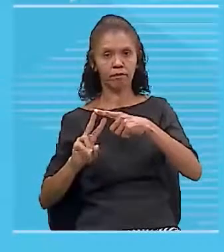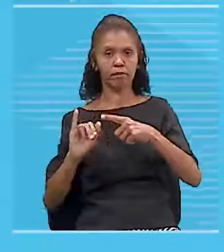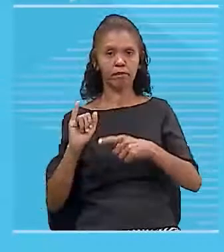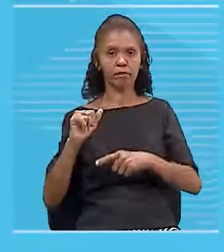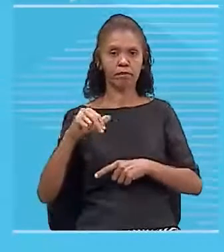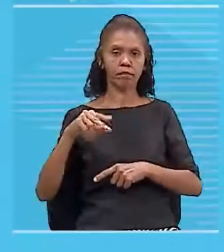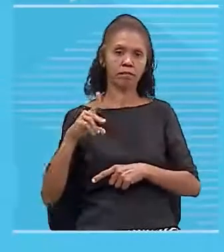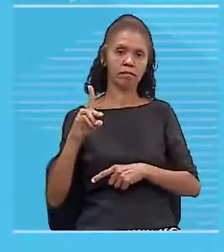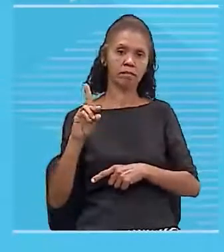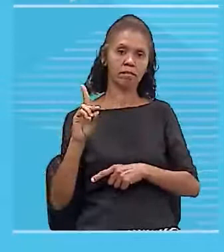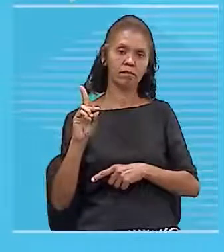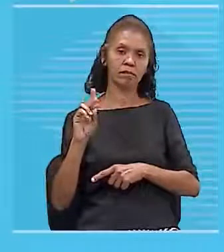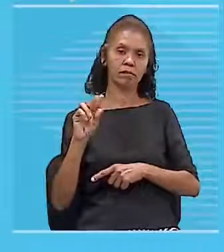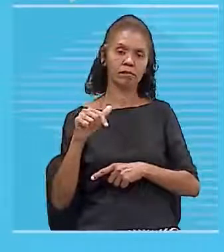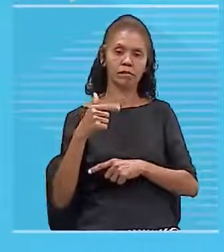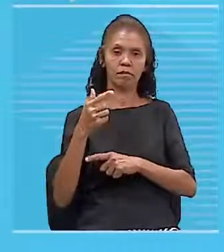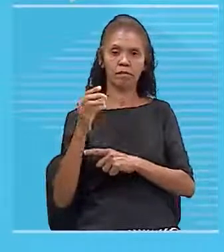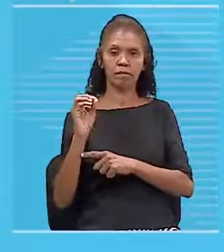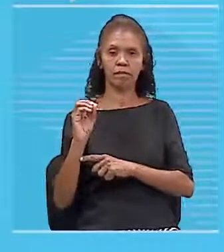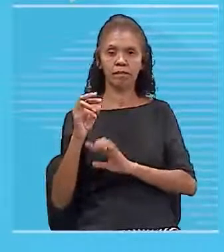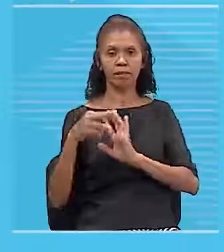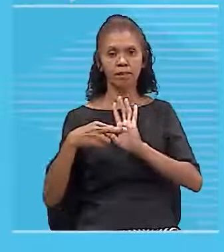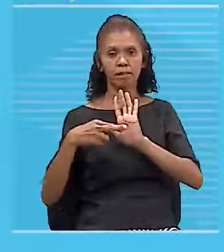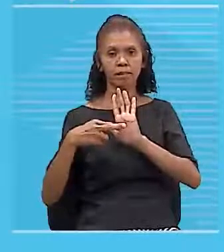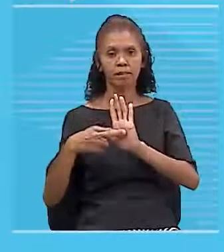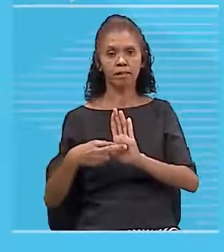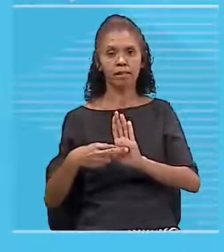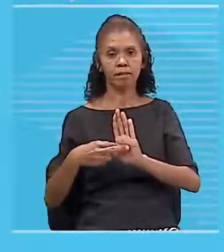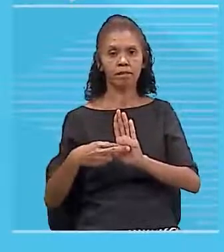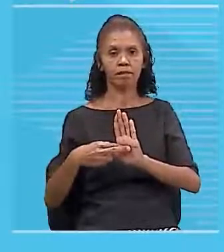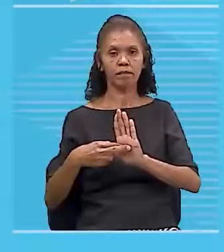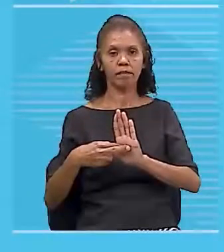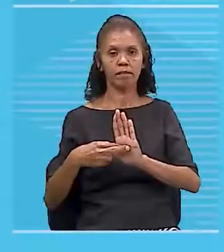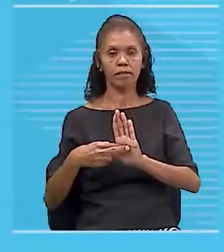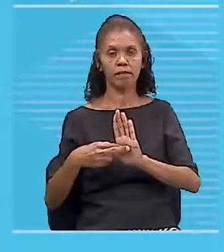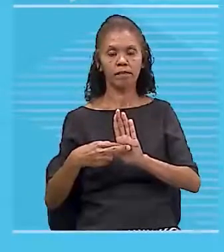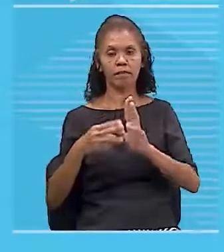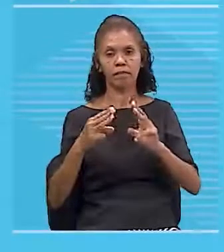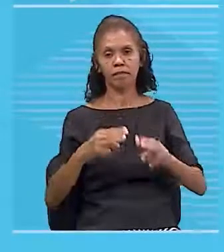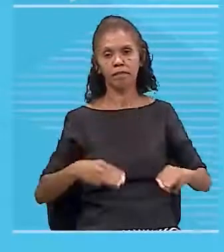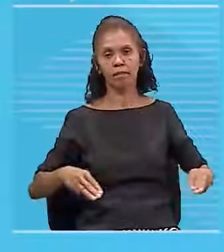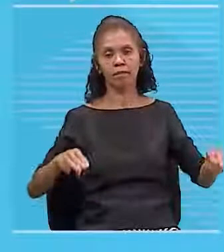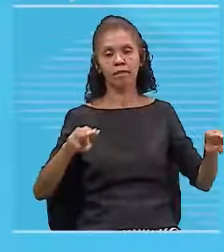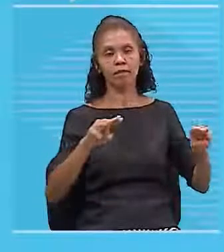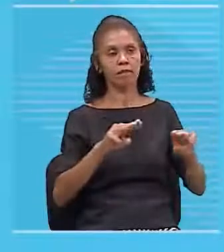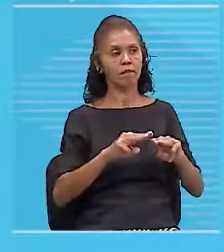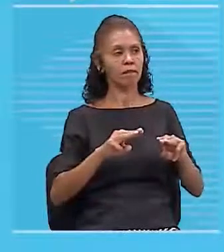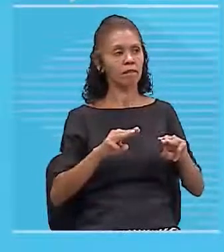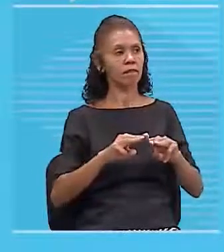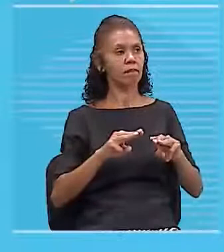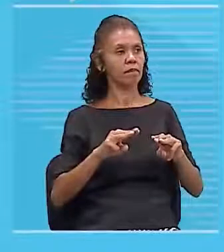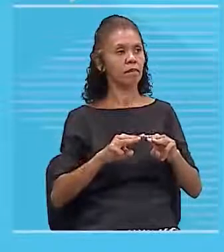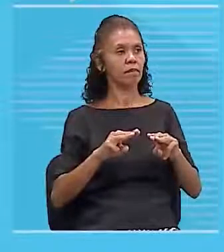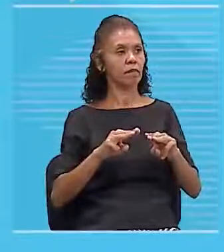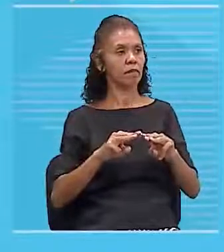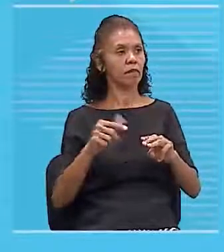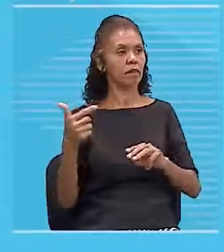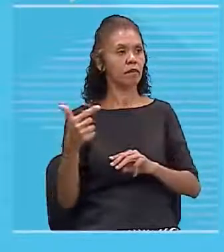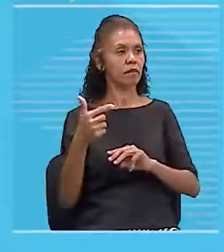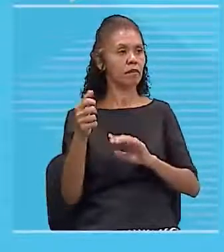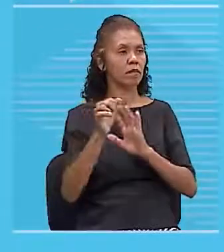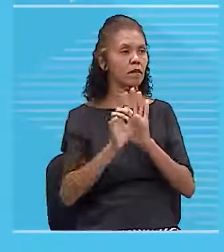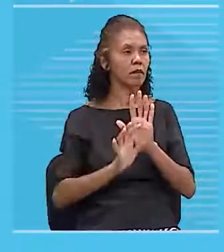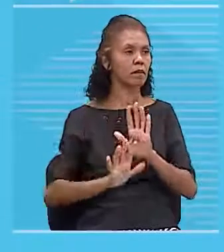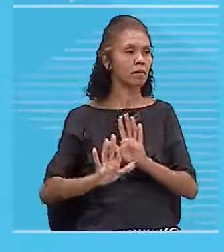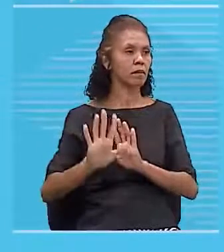para conseguir representar esse campo. Aí a gente vai para a imagenzinha da